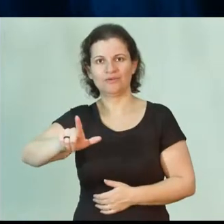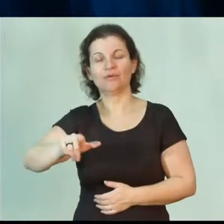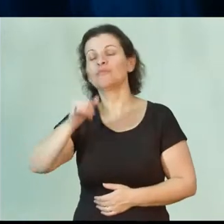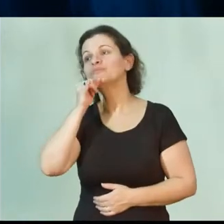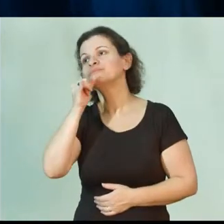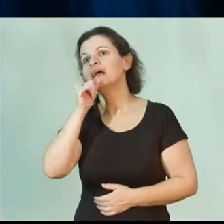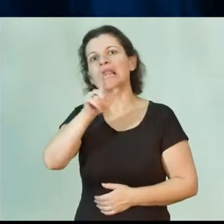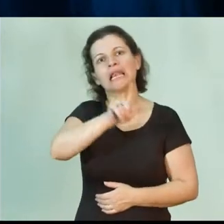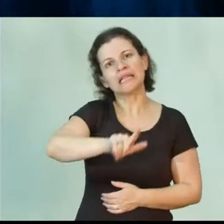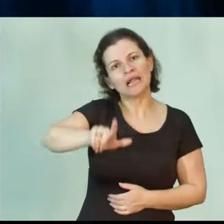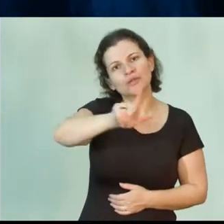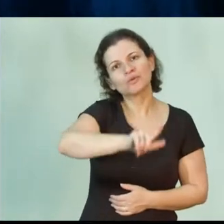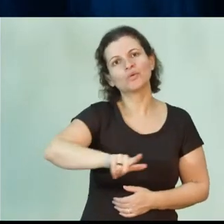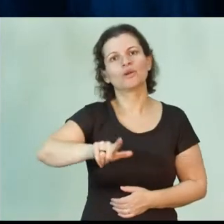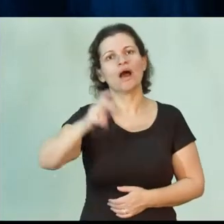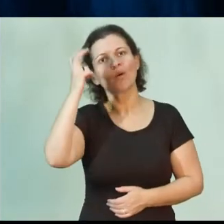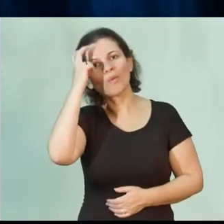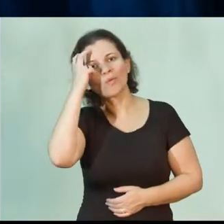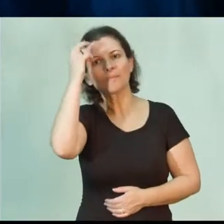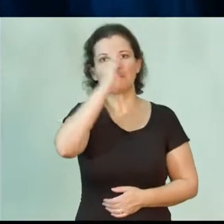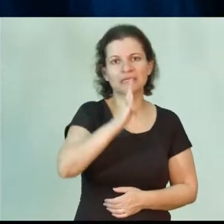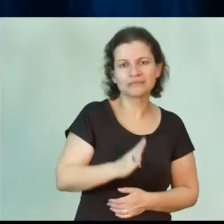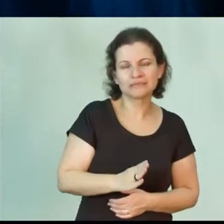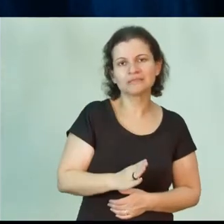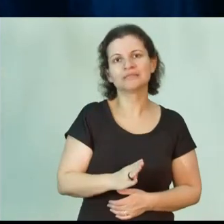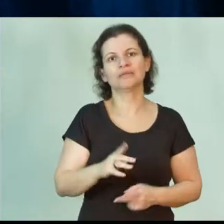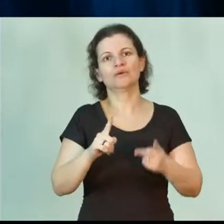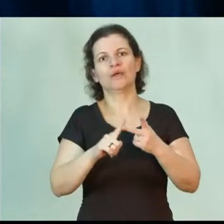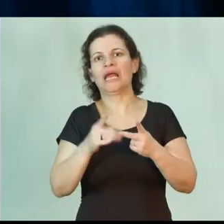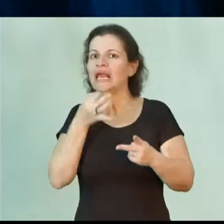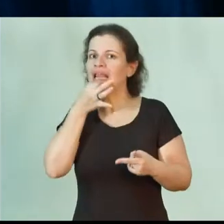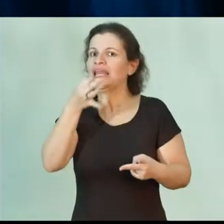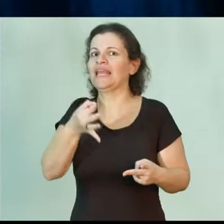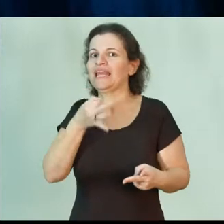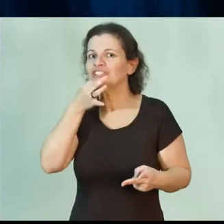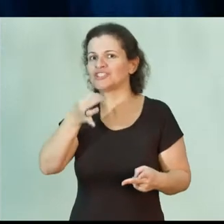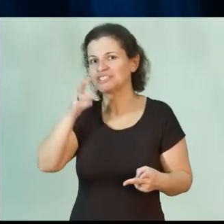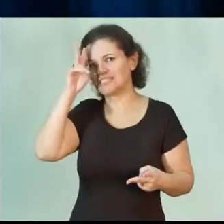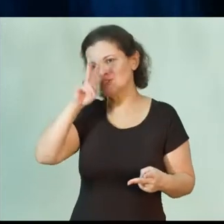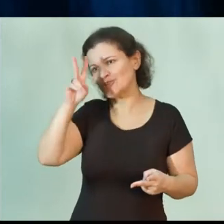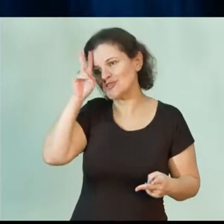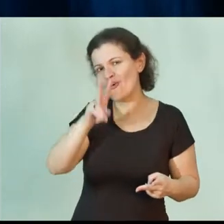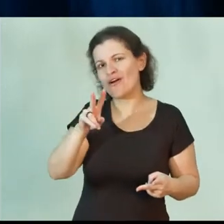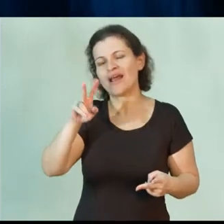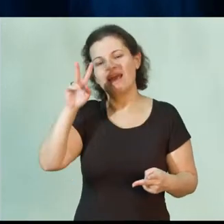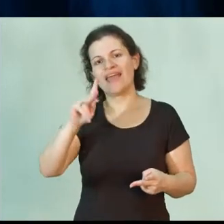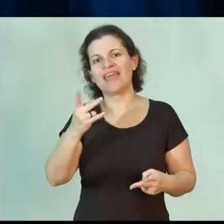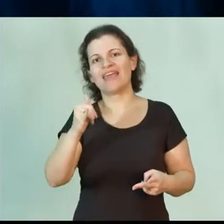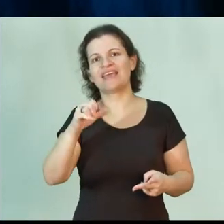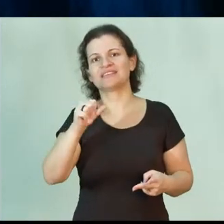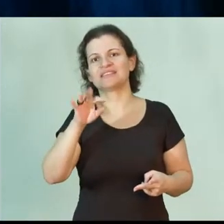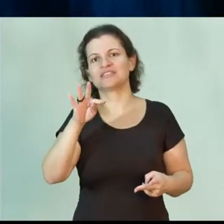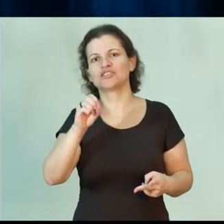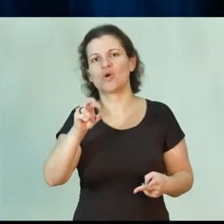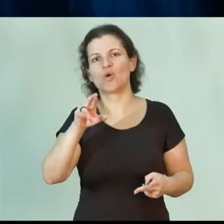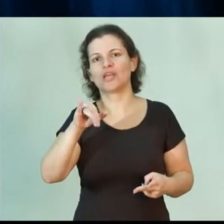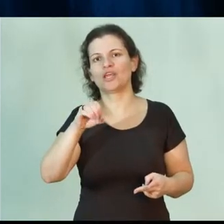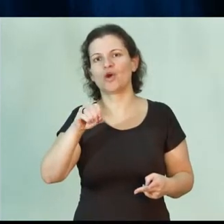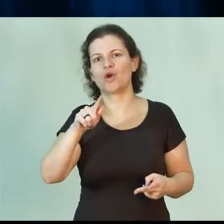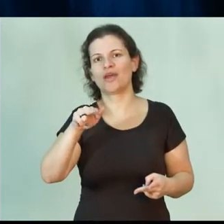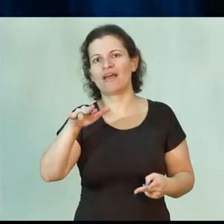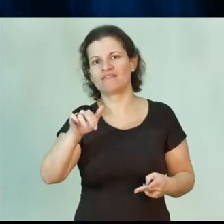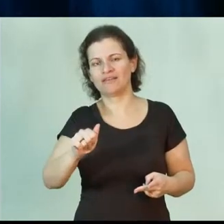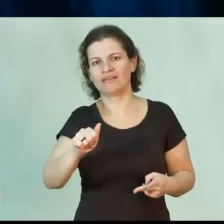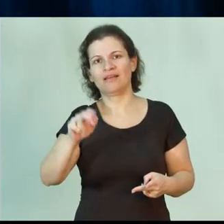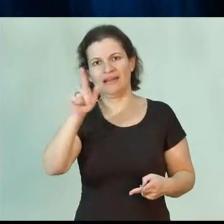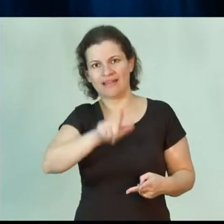literatura e a cultura brasileiras, a crítica, a história, a historiografia literária e a literatura